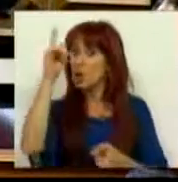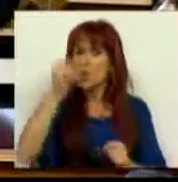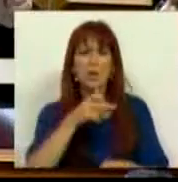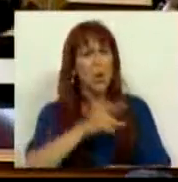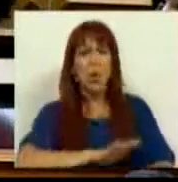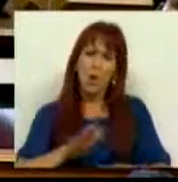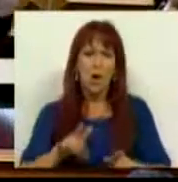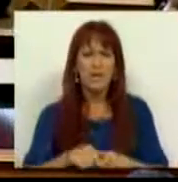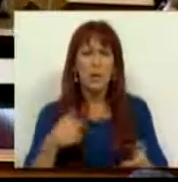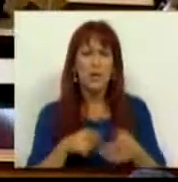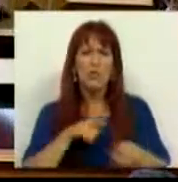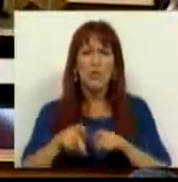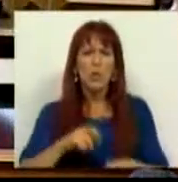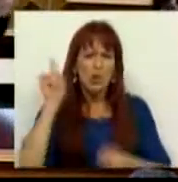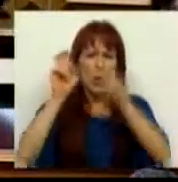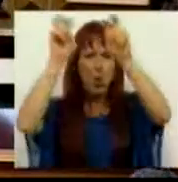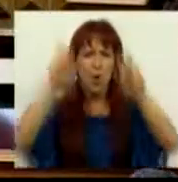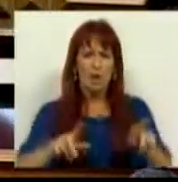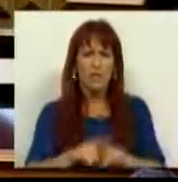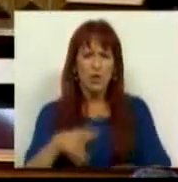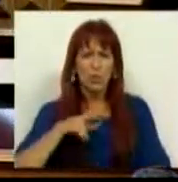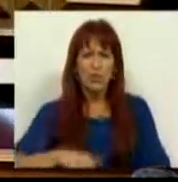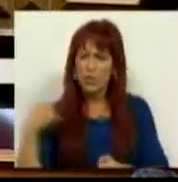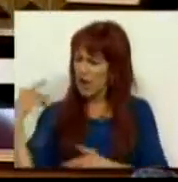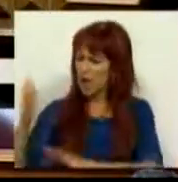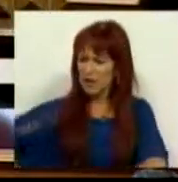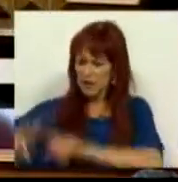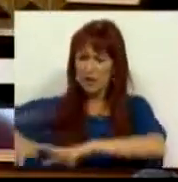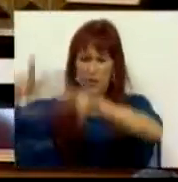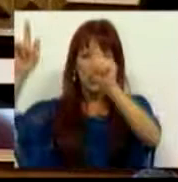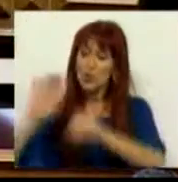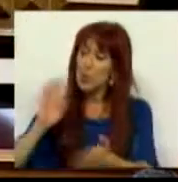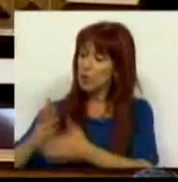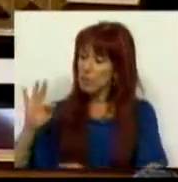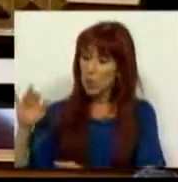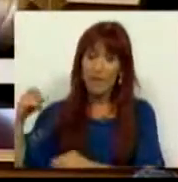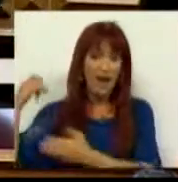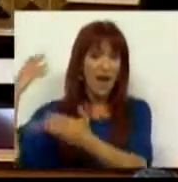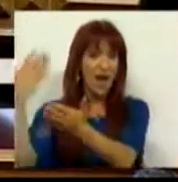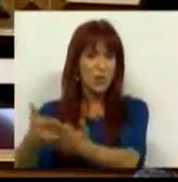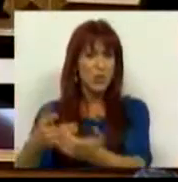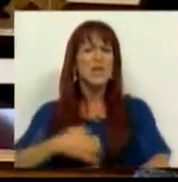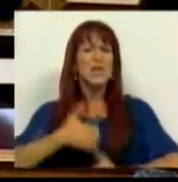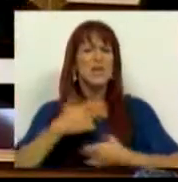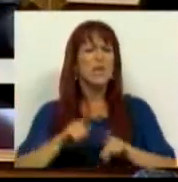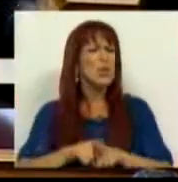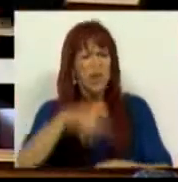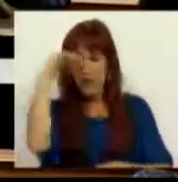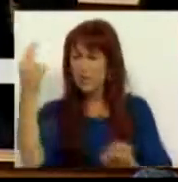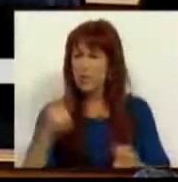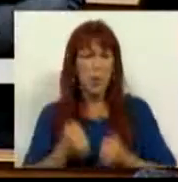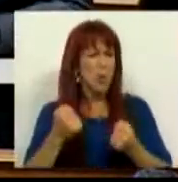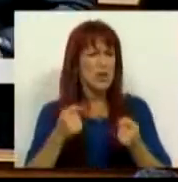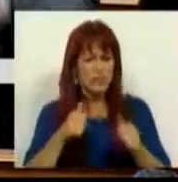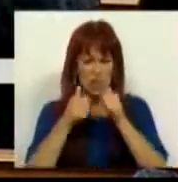uma verdadeira tragédia para a política de qualificações que o país vinha desenvolvendo ao longo dos últimos 40 anos. Porque isto significa que dificilmente